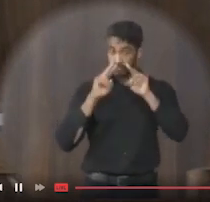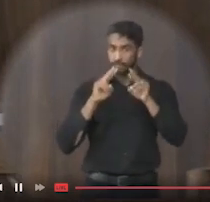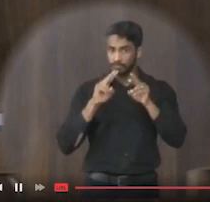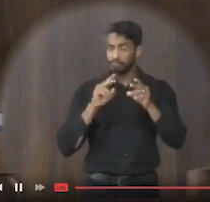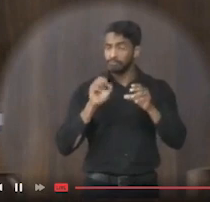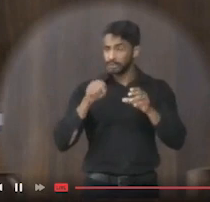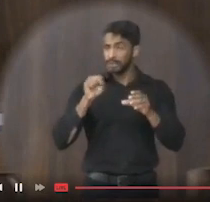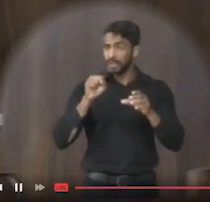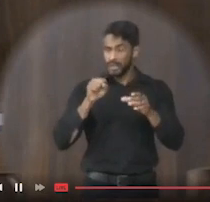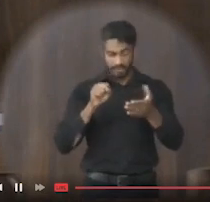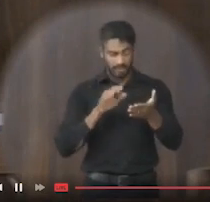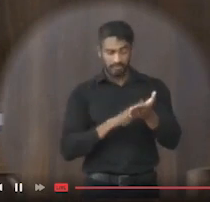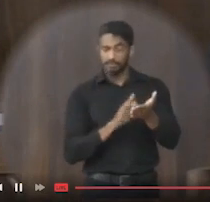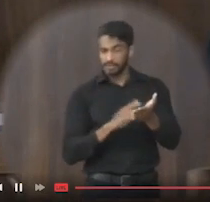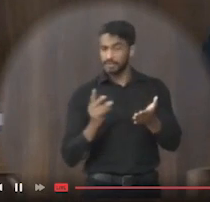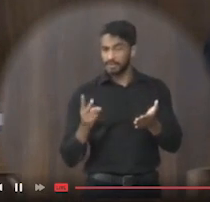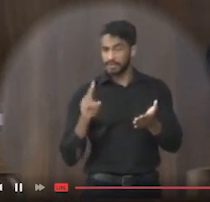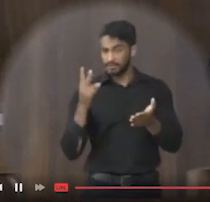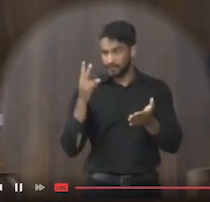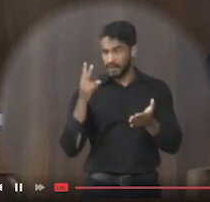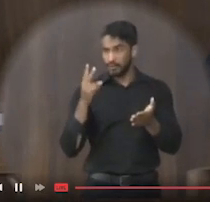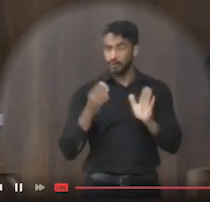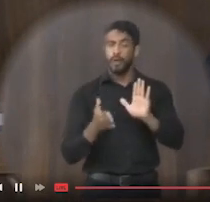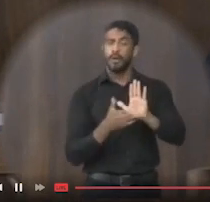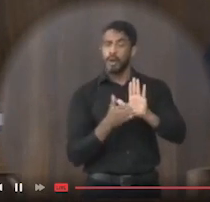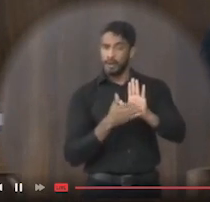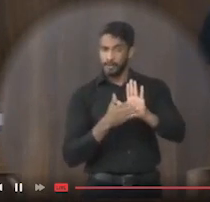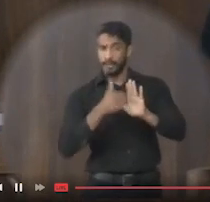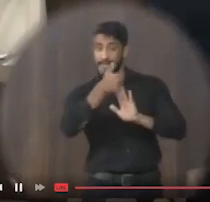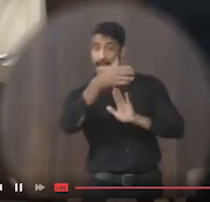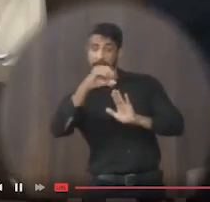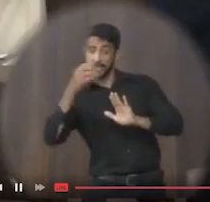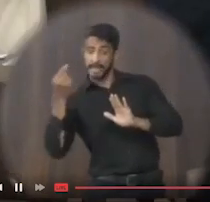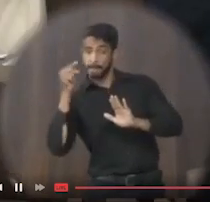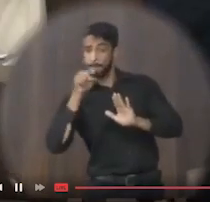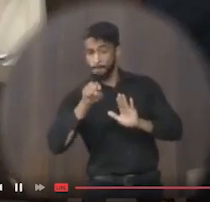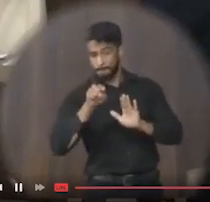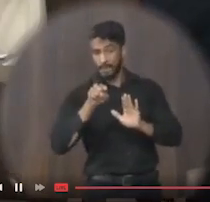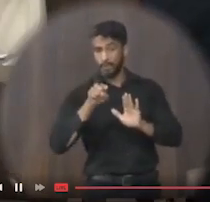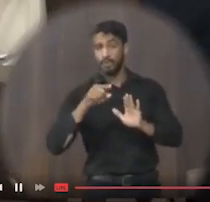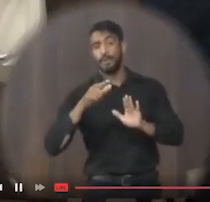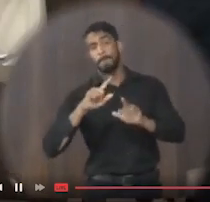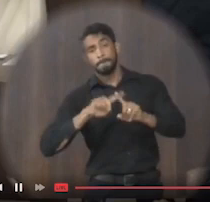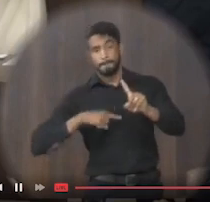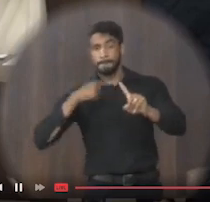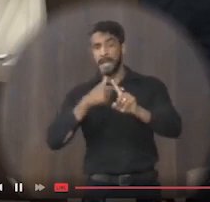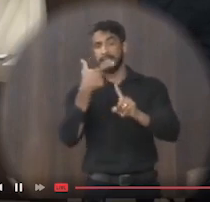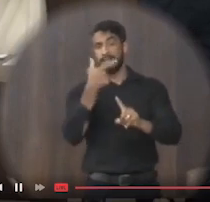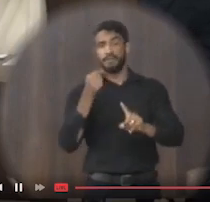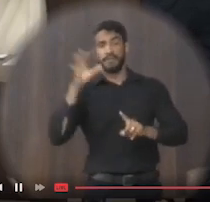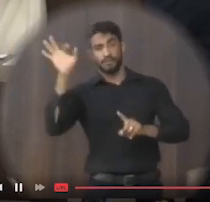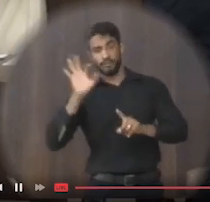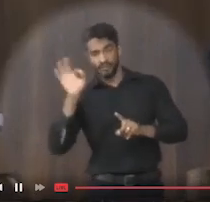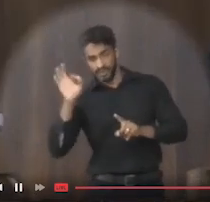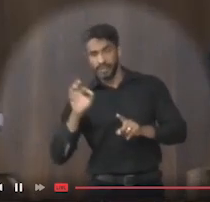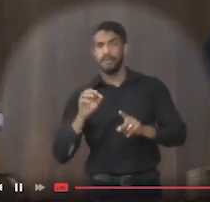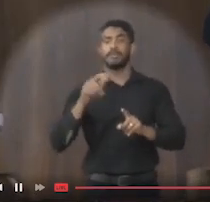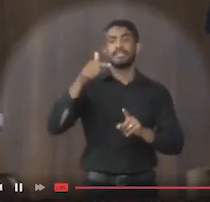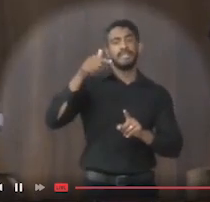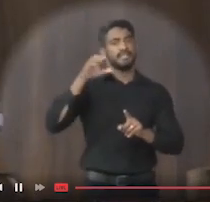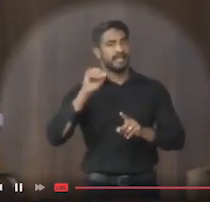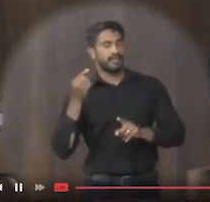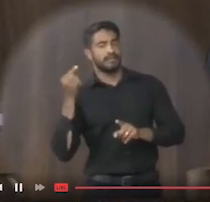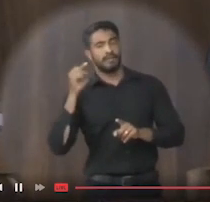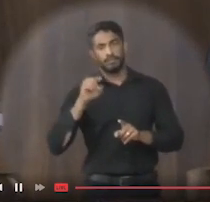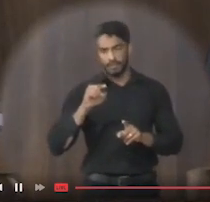desse mesmo valor, a proposta de 100 mil, vocês colocaram mais 20%, o segundo grupo 70 mil,